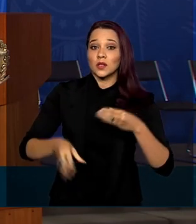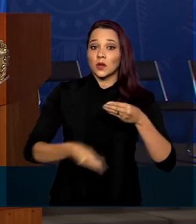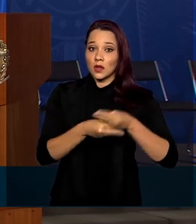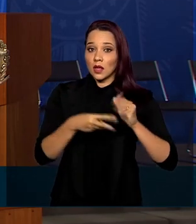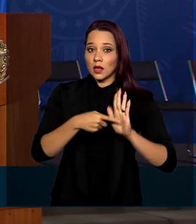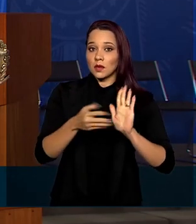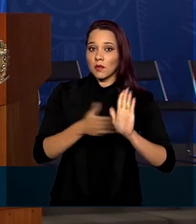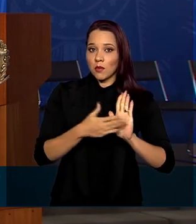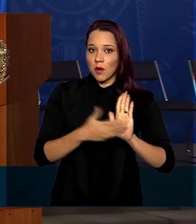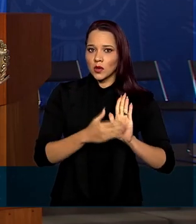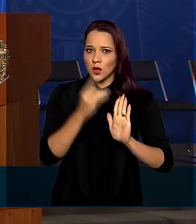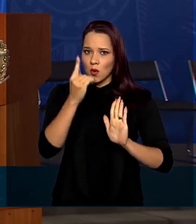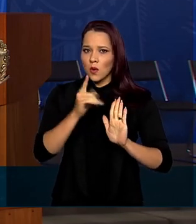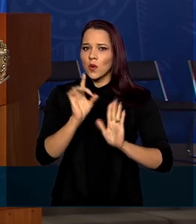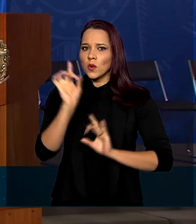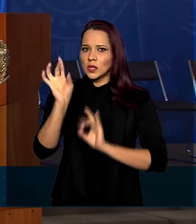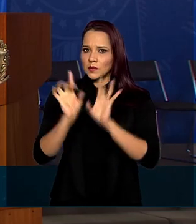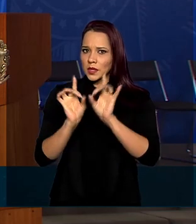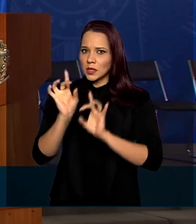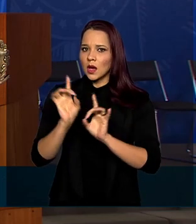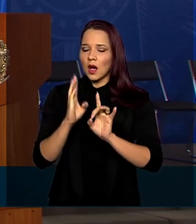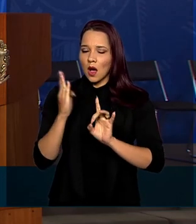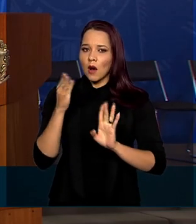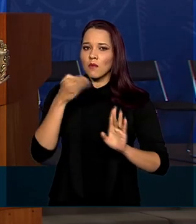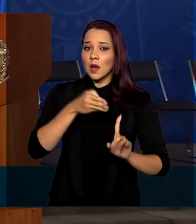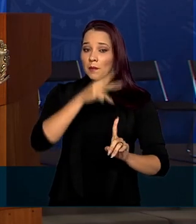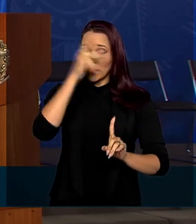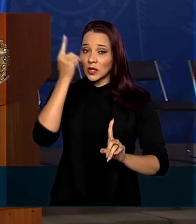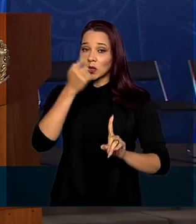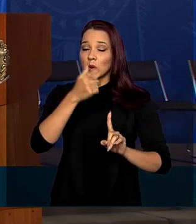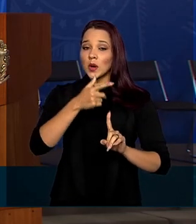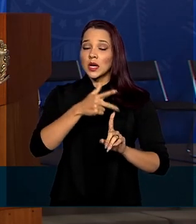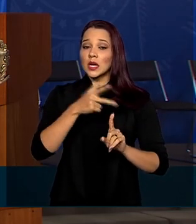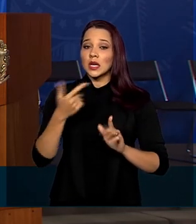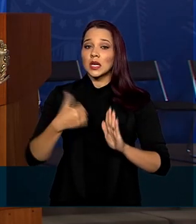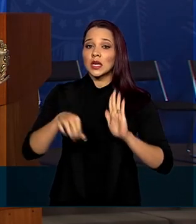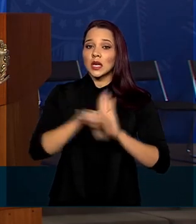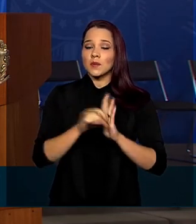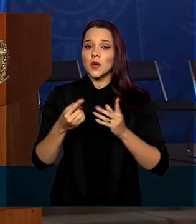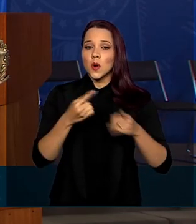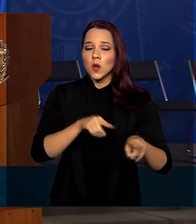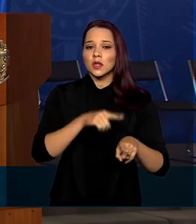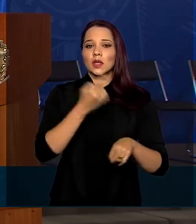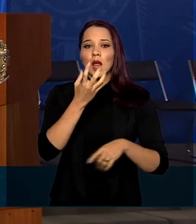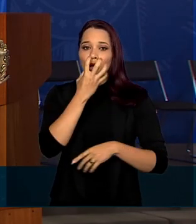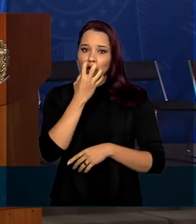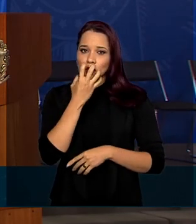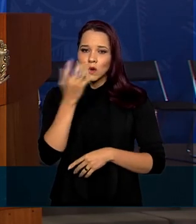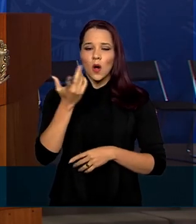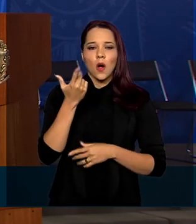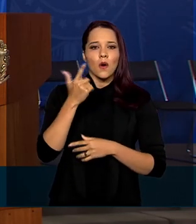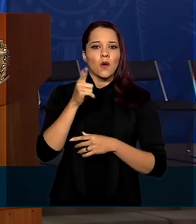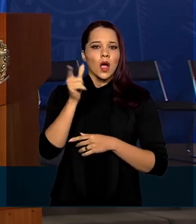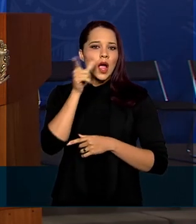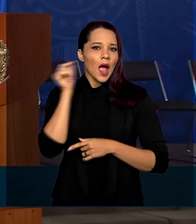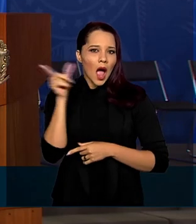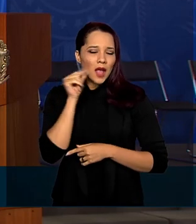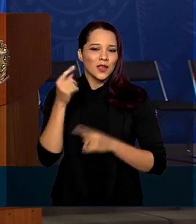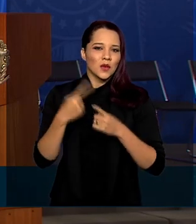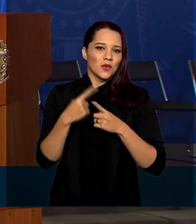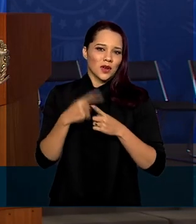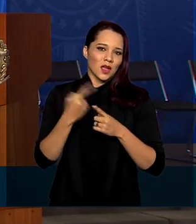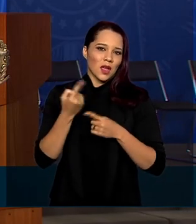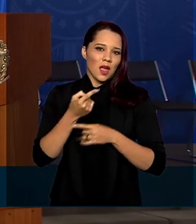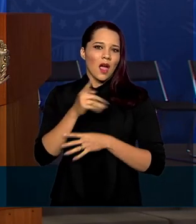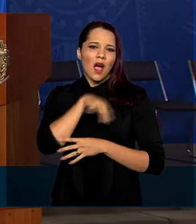proposta um item específico para quem comete o crime contra cães e gatos por serem os animais domésticos